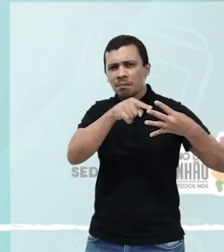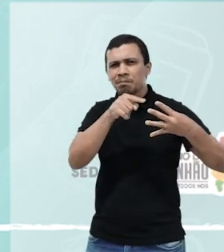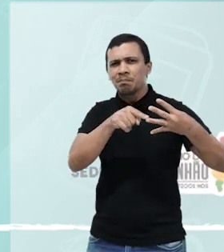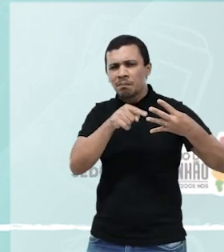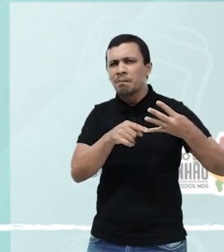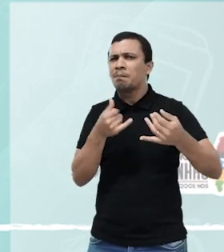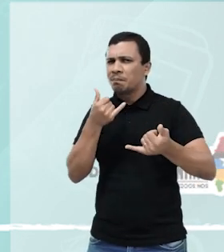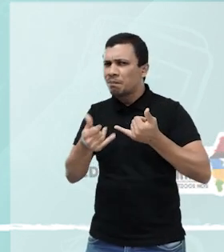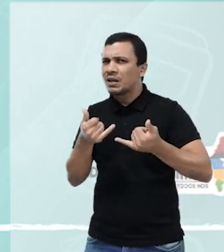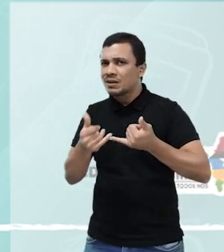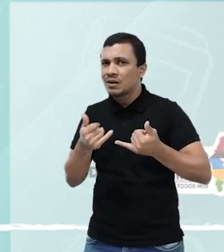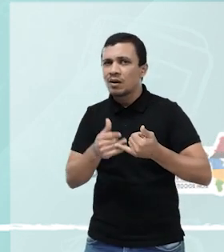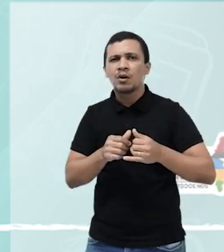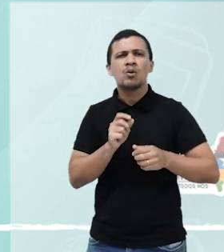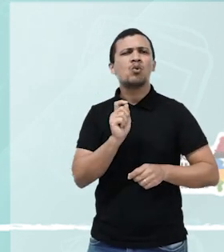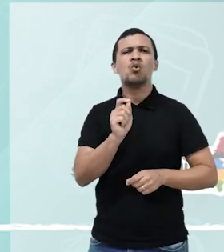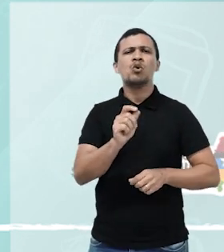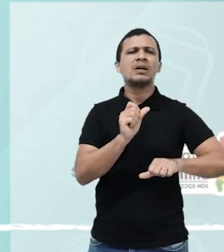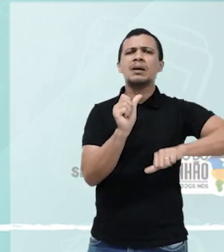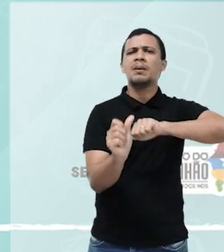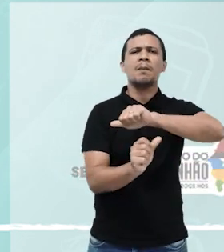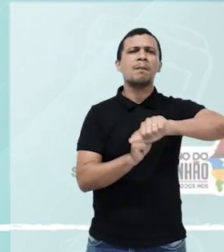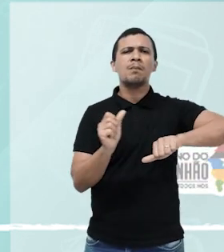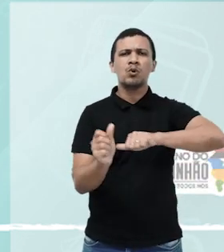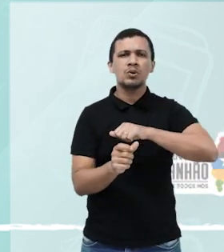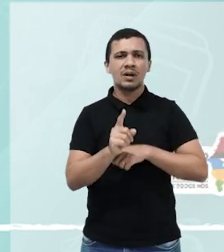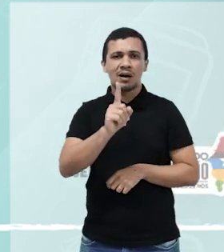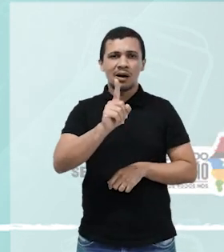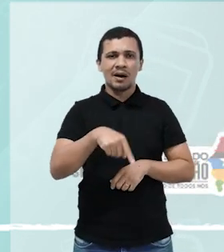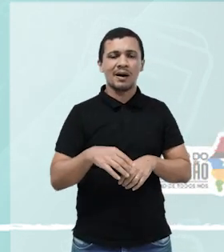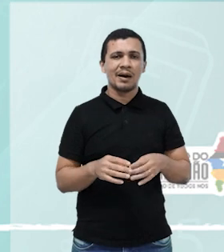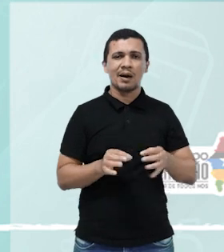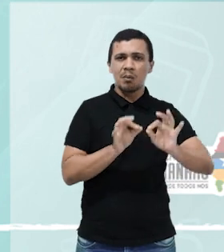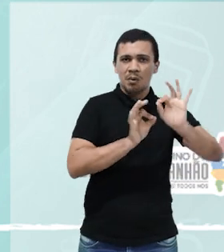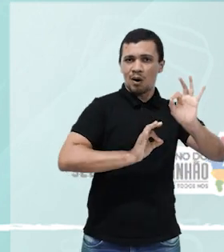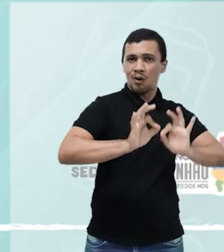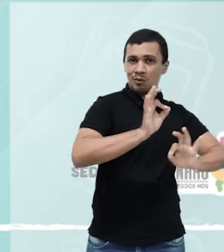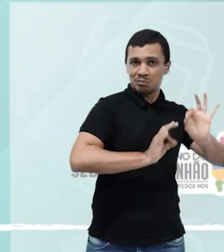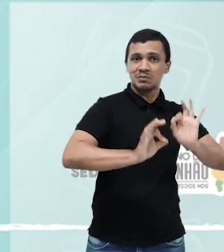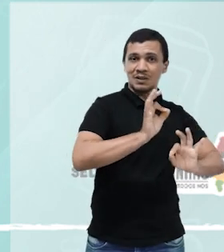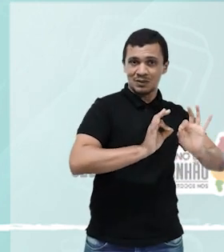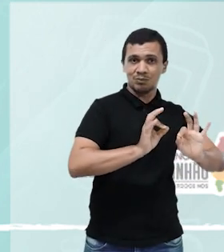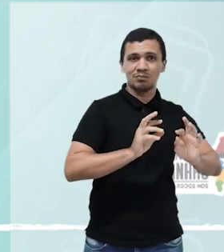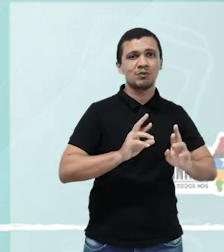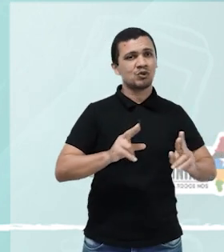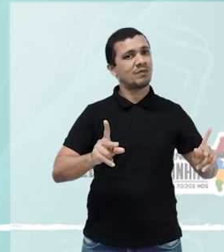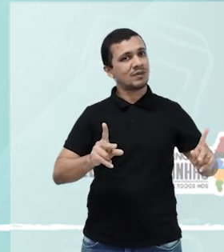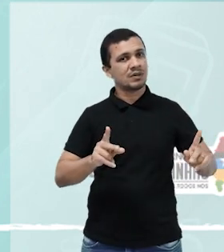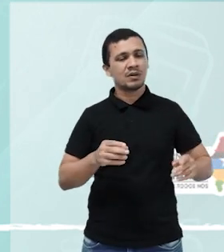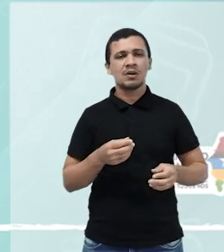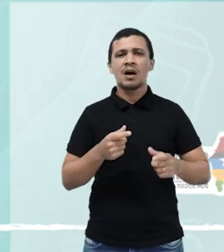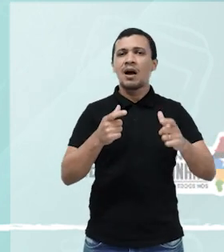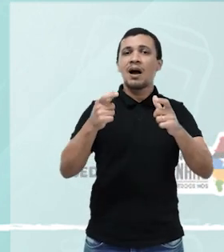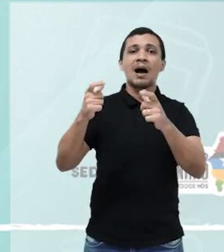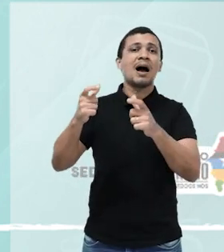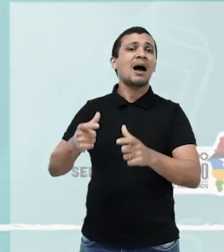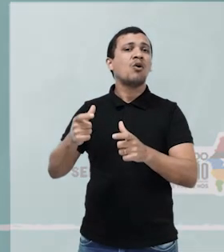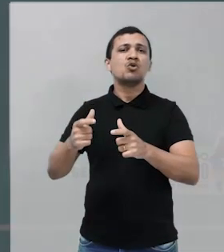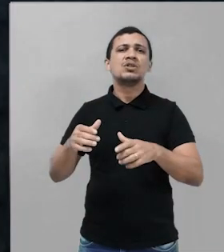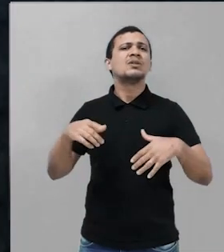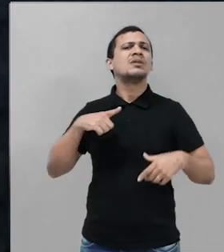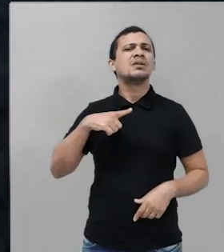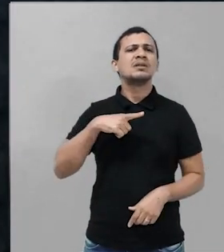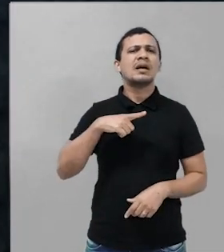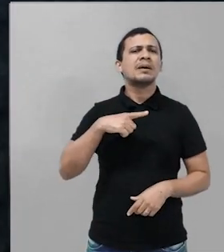outro. O que muda é a forma como a estrutura é concentrada. Onde a dança do caroço ganha maior formato? Na região